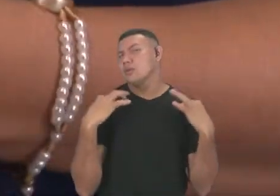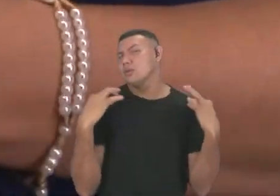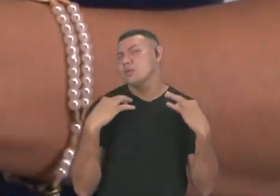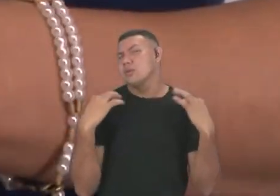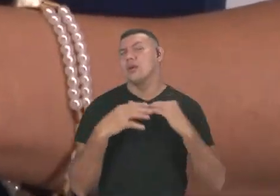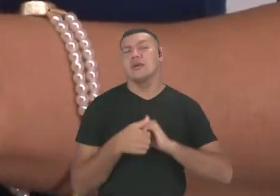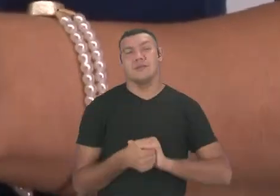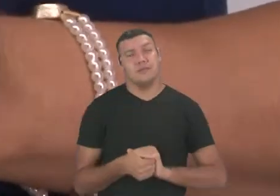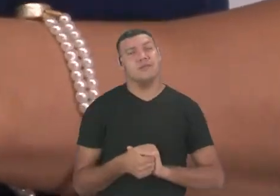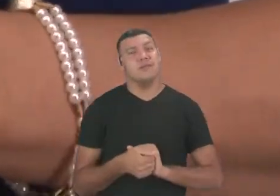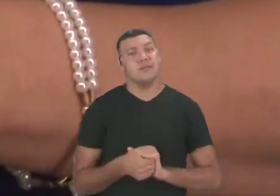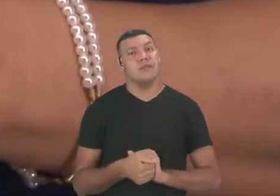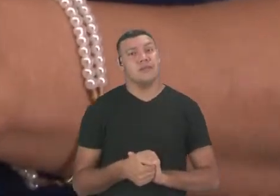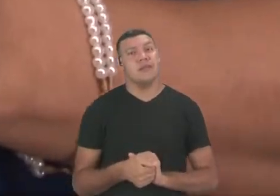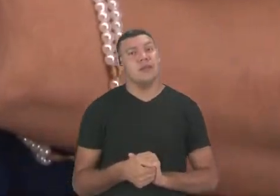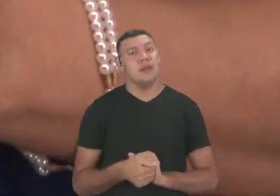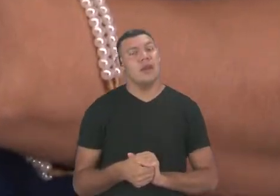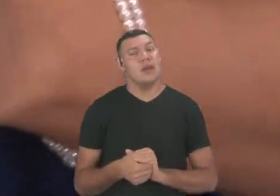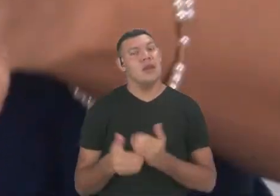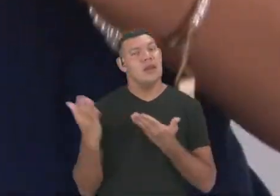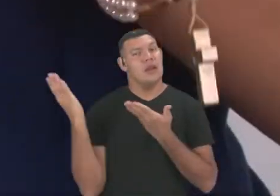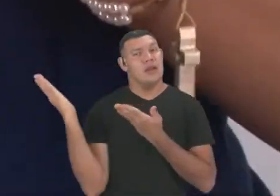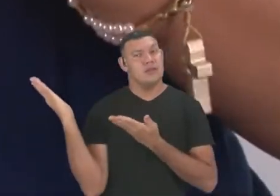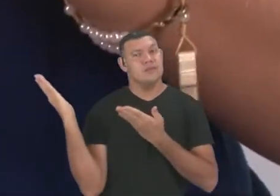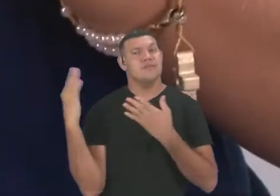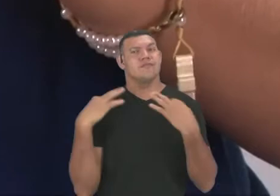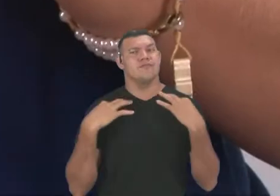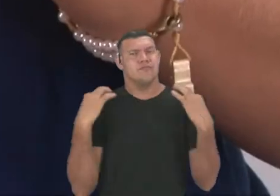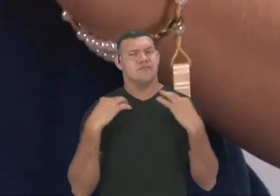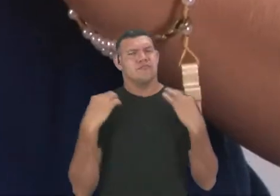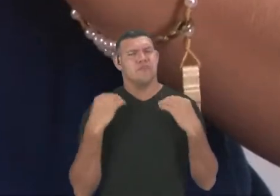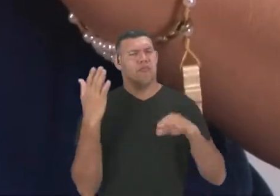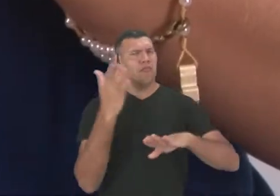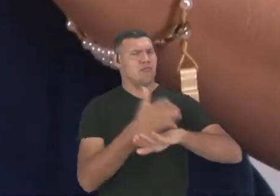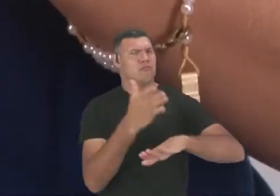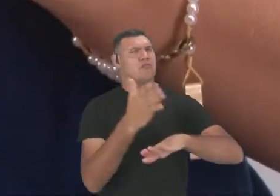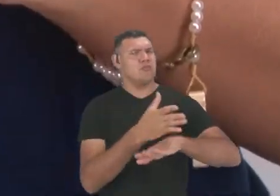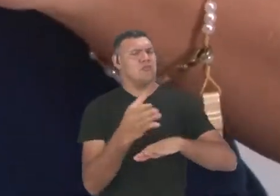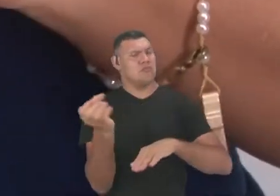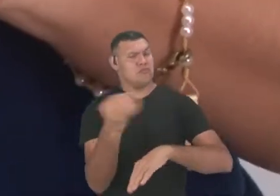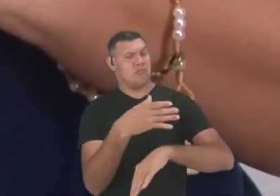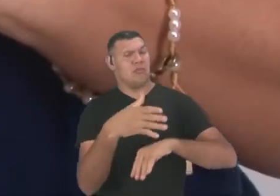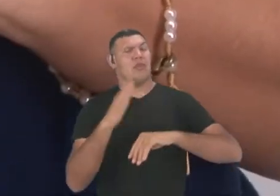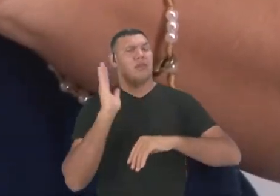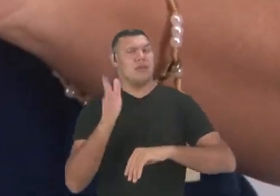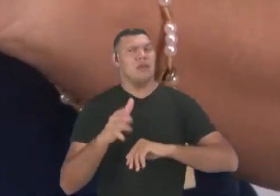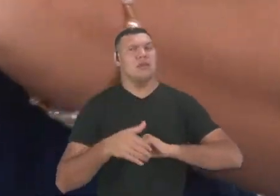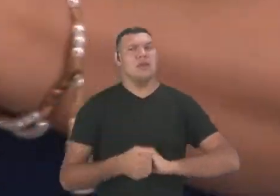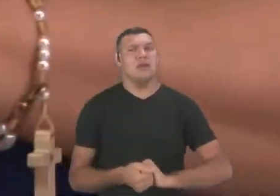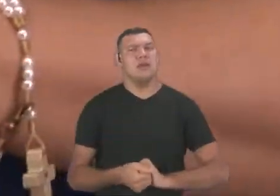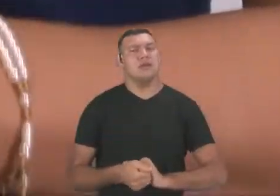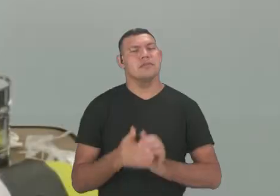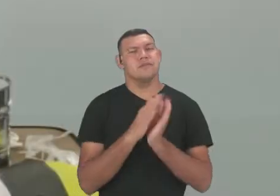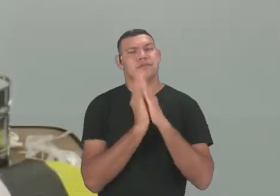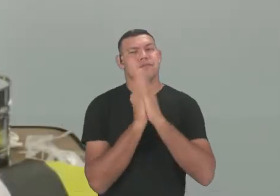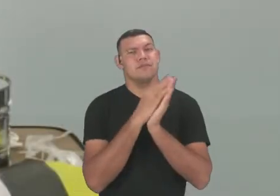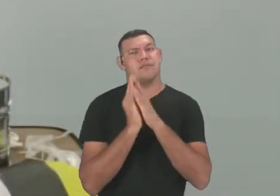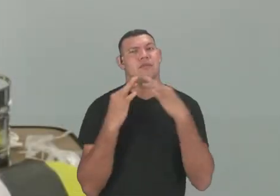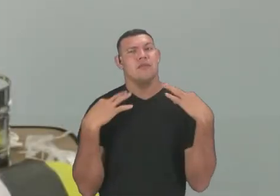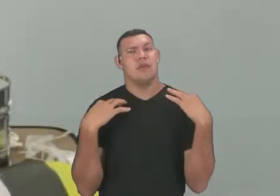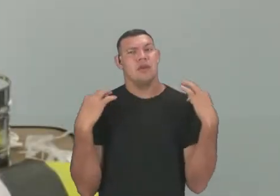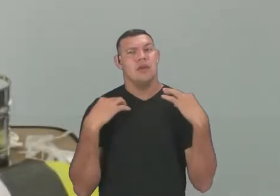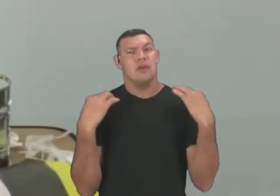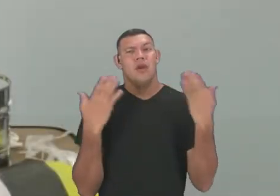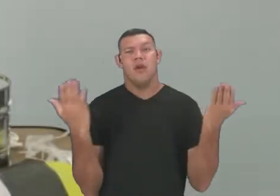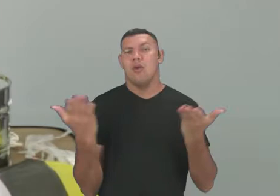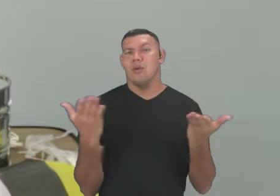Boneca de pano, essa aqui, ela é uma boneca de pano, mas já é bem moderna, certo? Mas ainda assim, é uma boneca de pano e